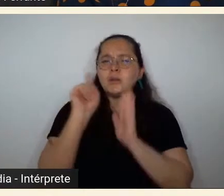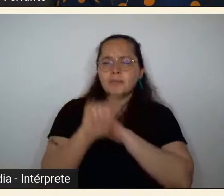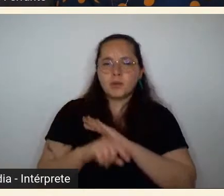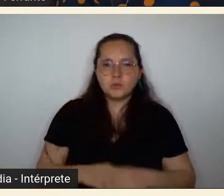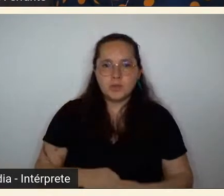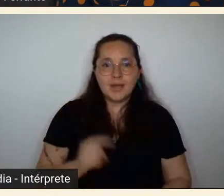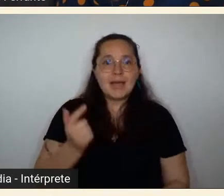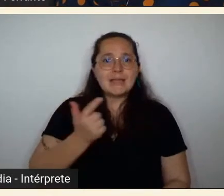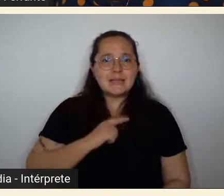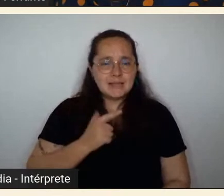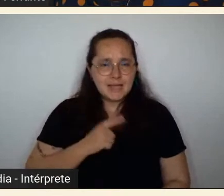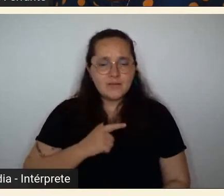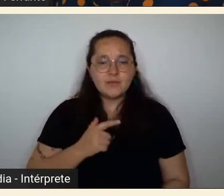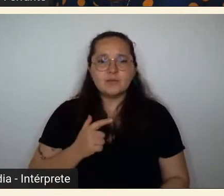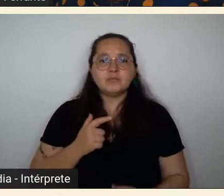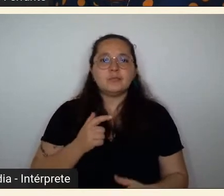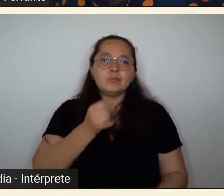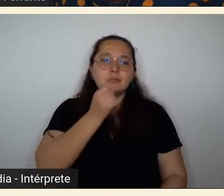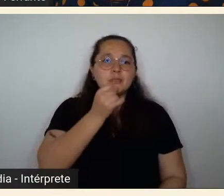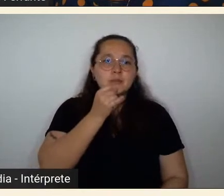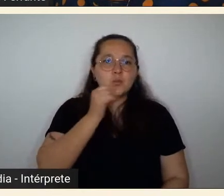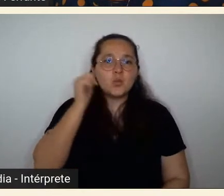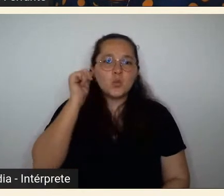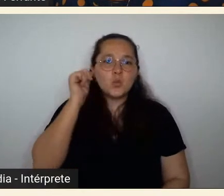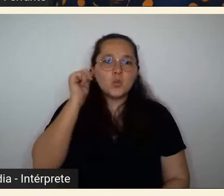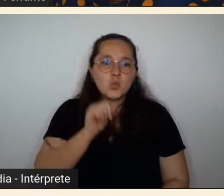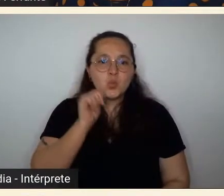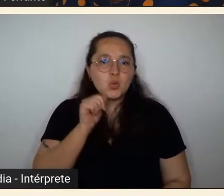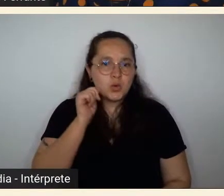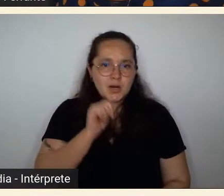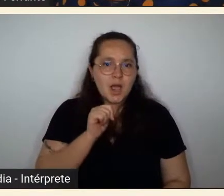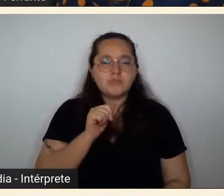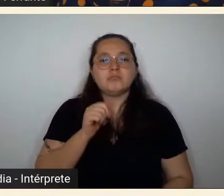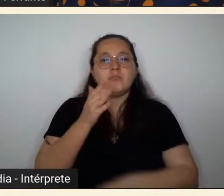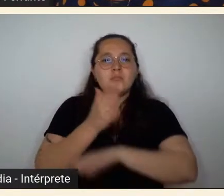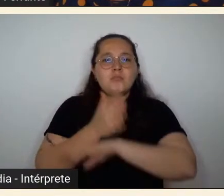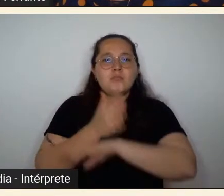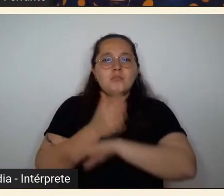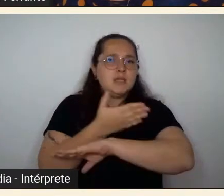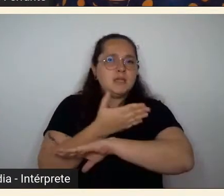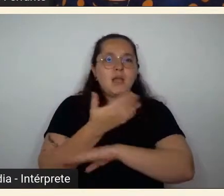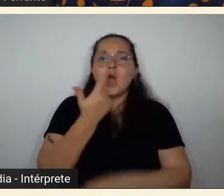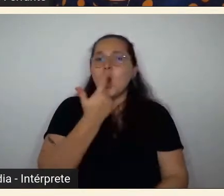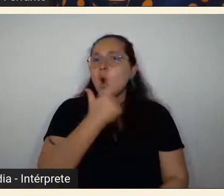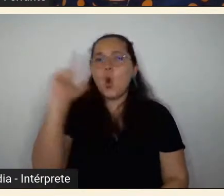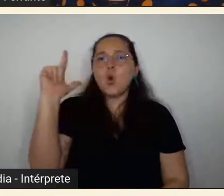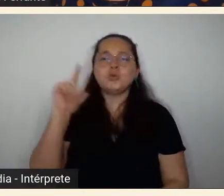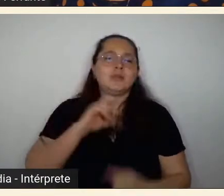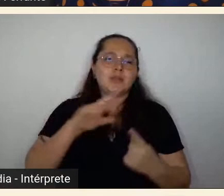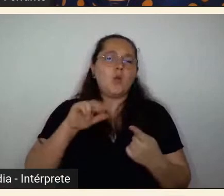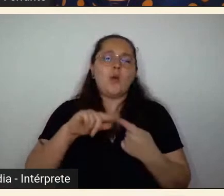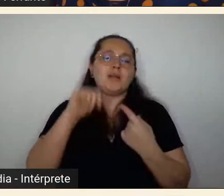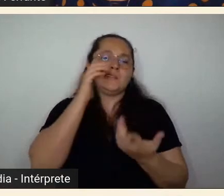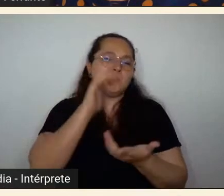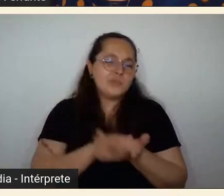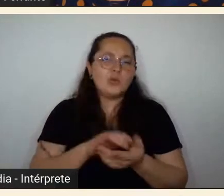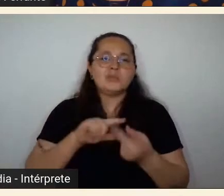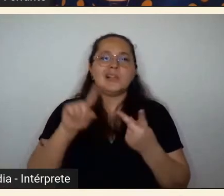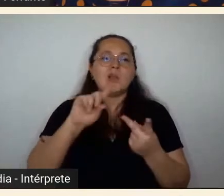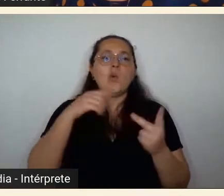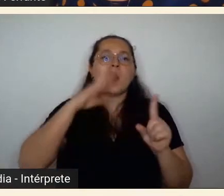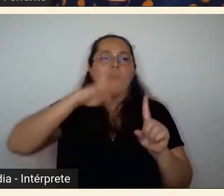mulheres que não se colocassem no lugar de Marte musa ou esposa e a Fernanda Pita